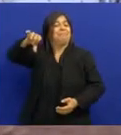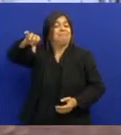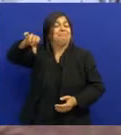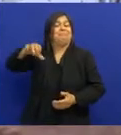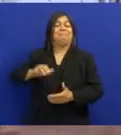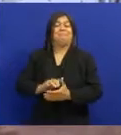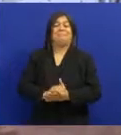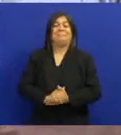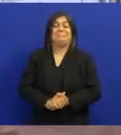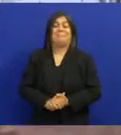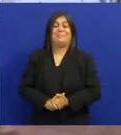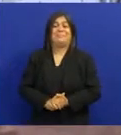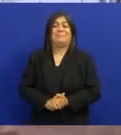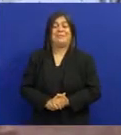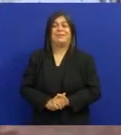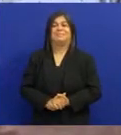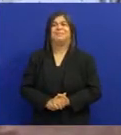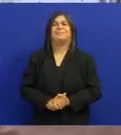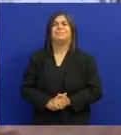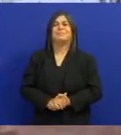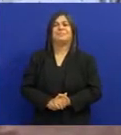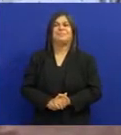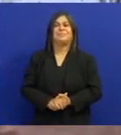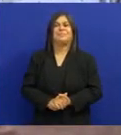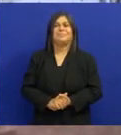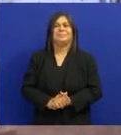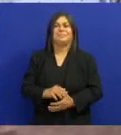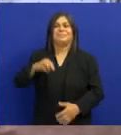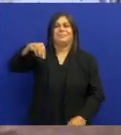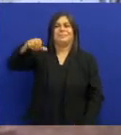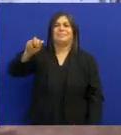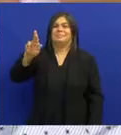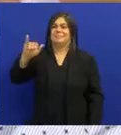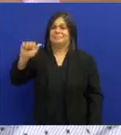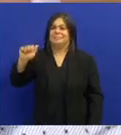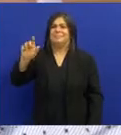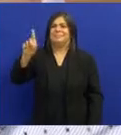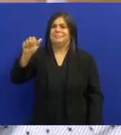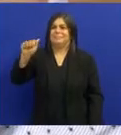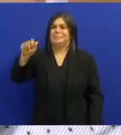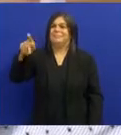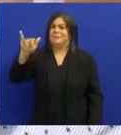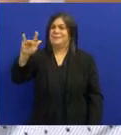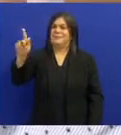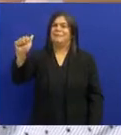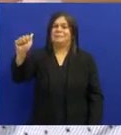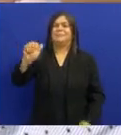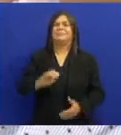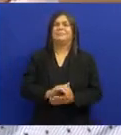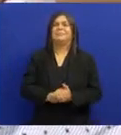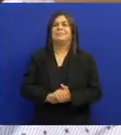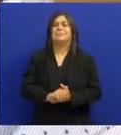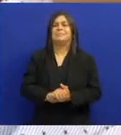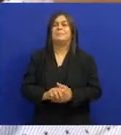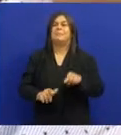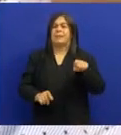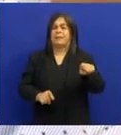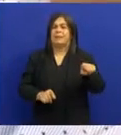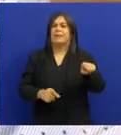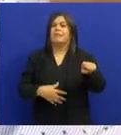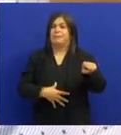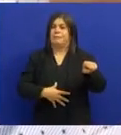Tinha 19 anos Com Maria da Penha Que era filha De uma